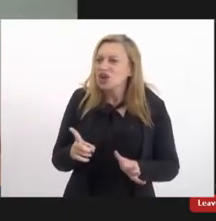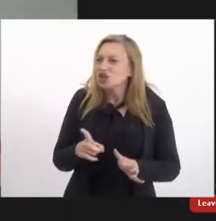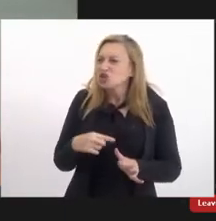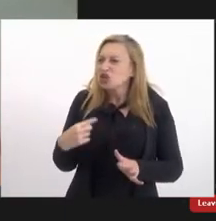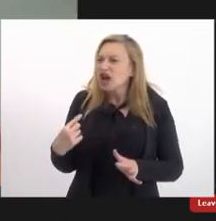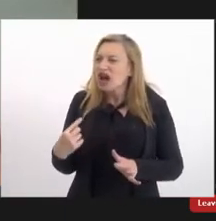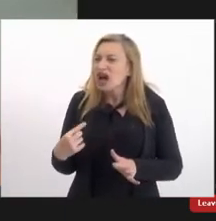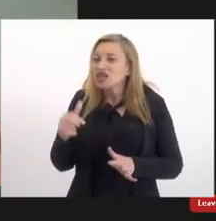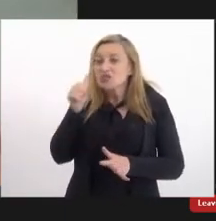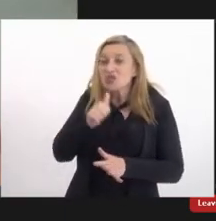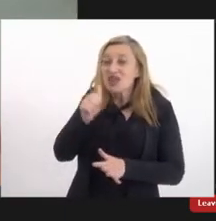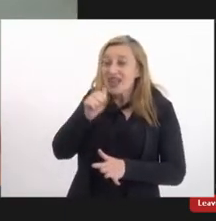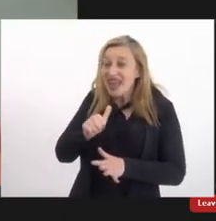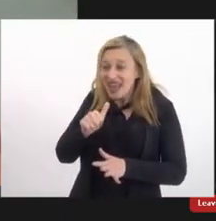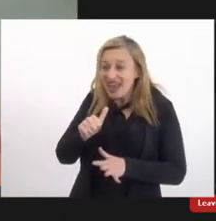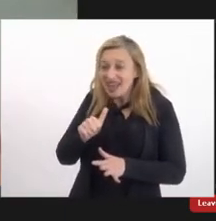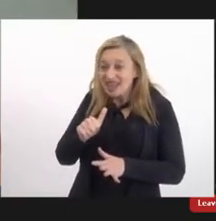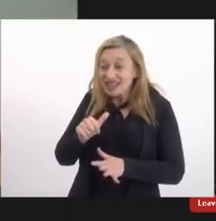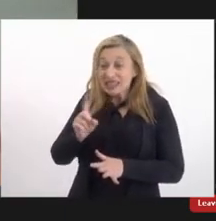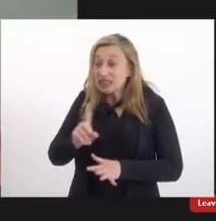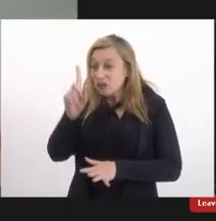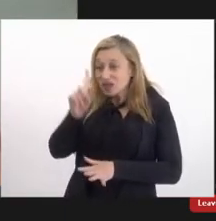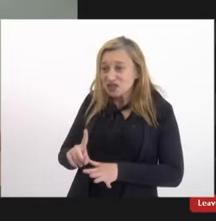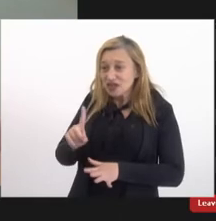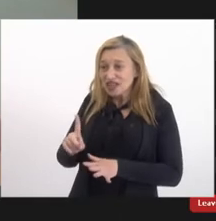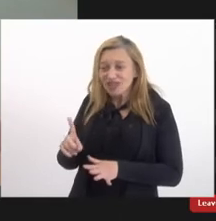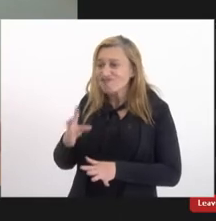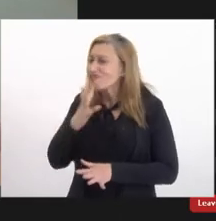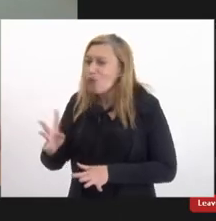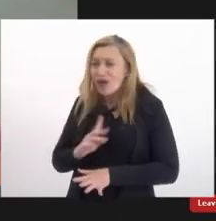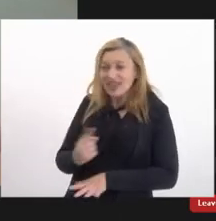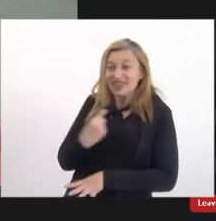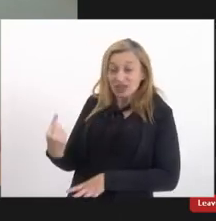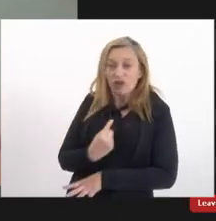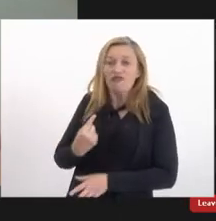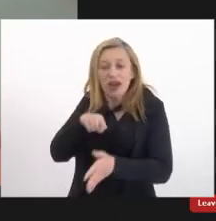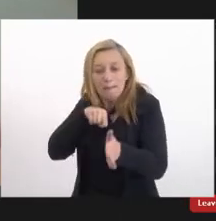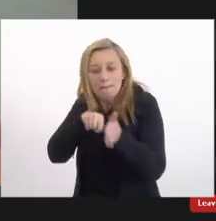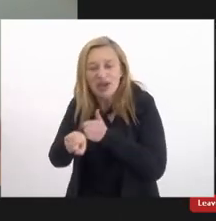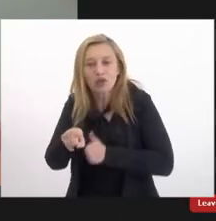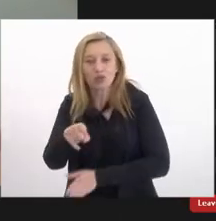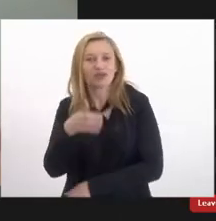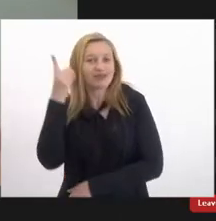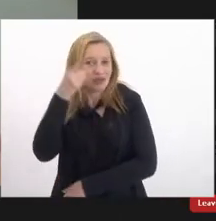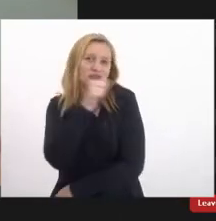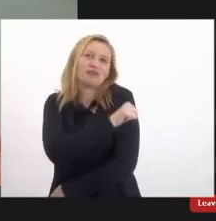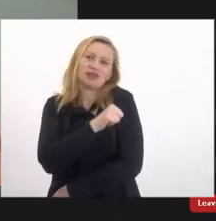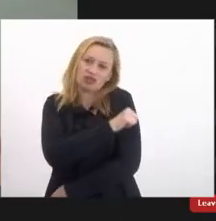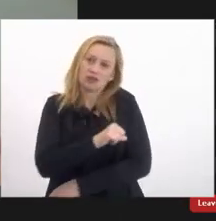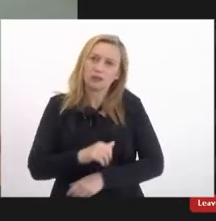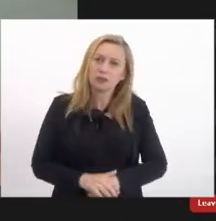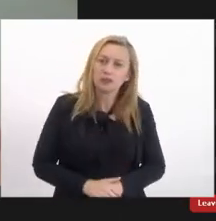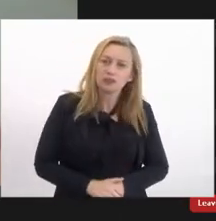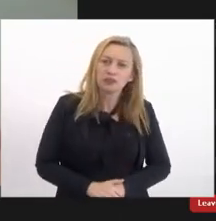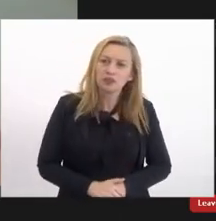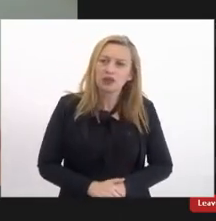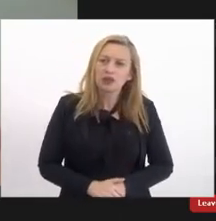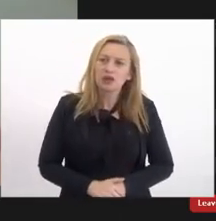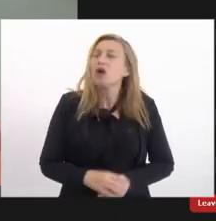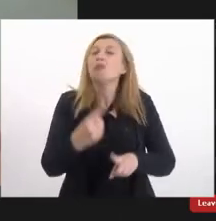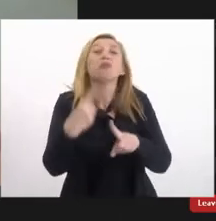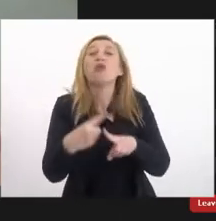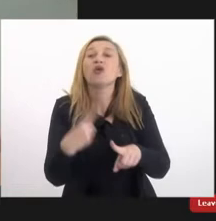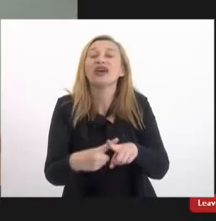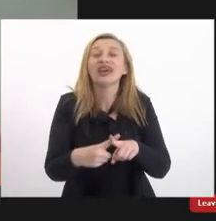nós por conta desse estranhamento aí fica a pergunta a enfermeira deputada enfermeira Regiane por